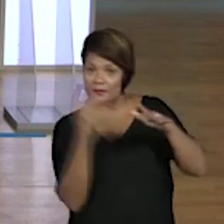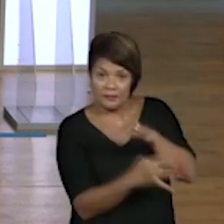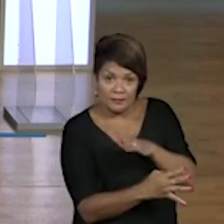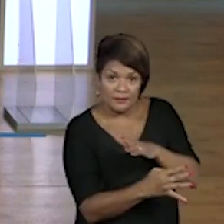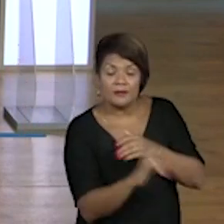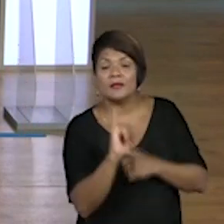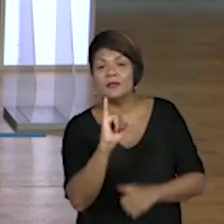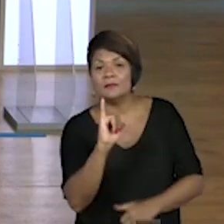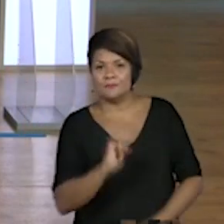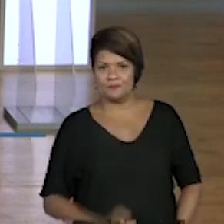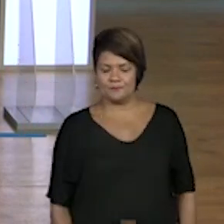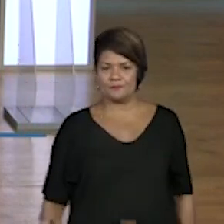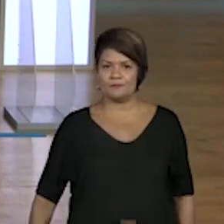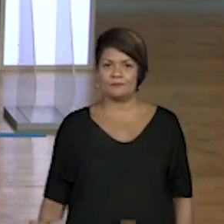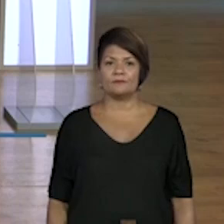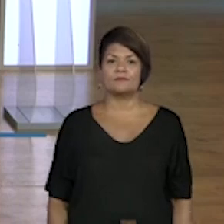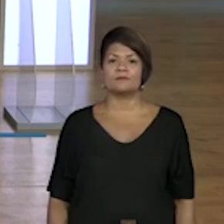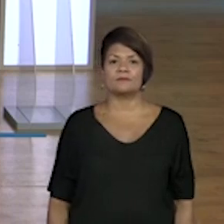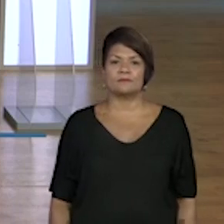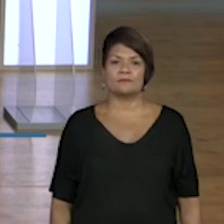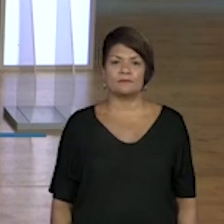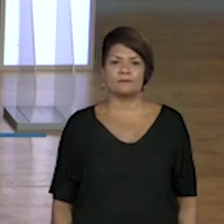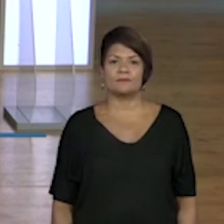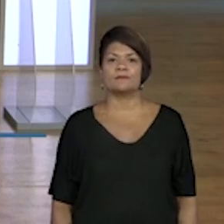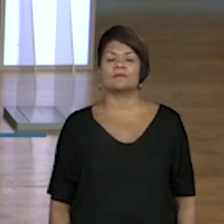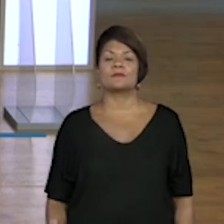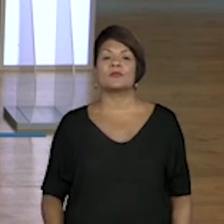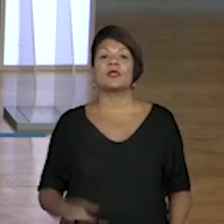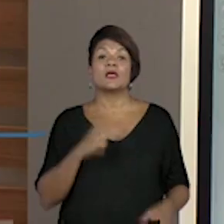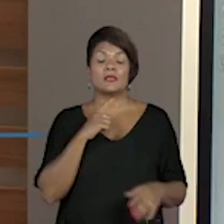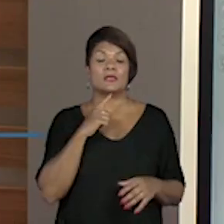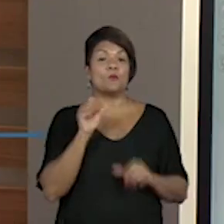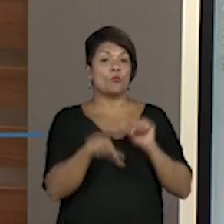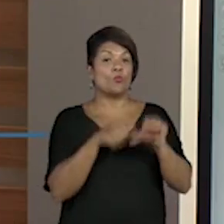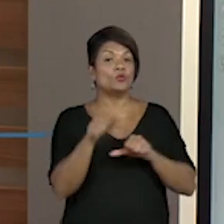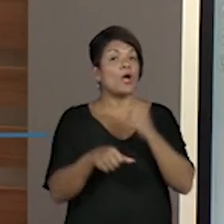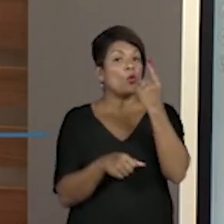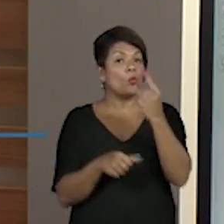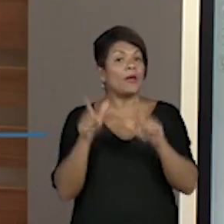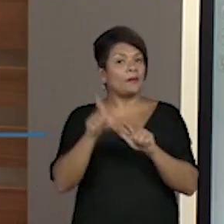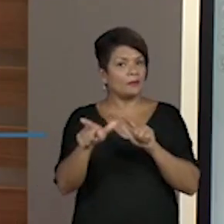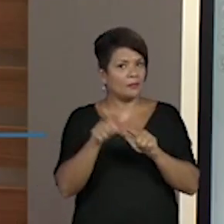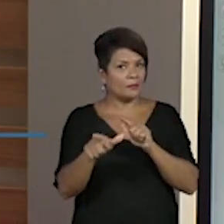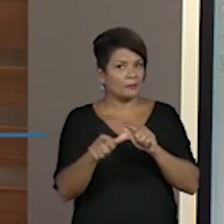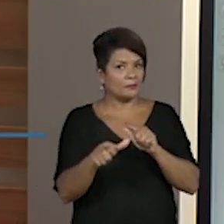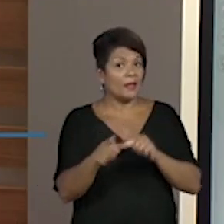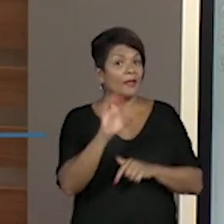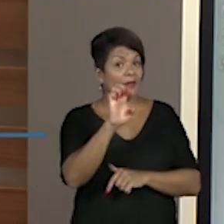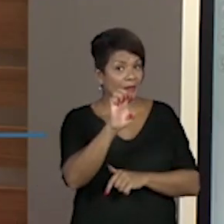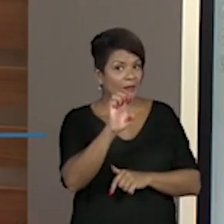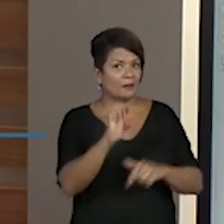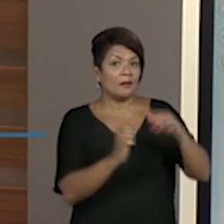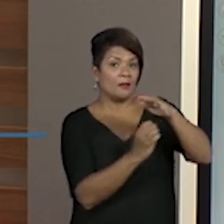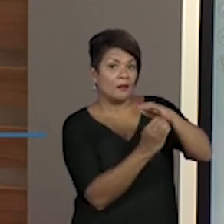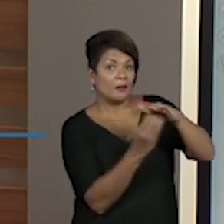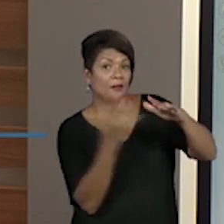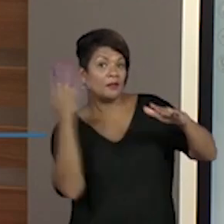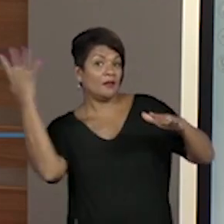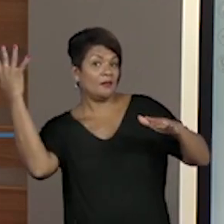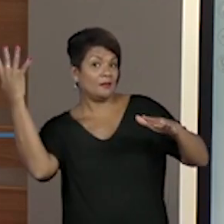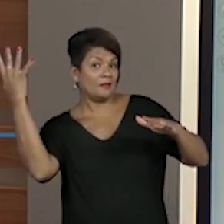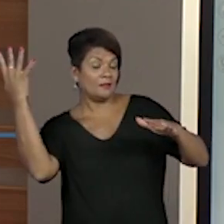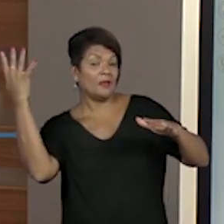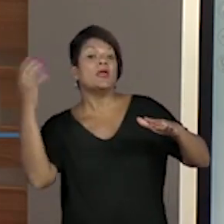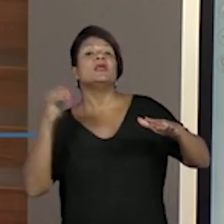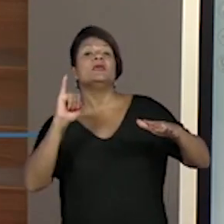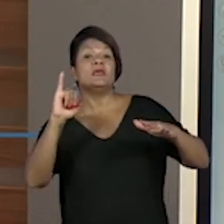saída, o outro a entrada. Exatamente. Muda só uma letra, né, pessoal? O E de emigração, o I de